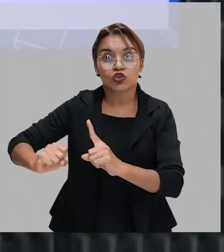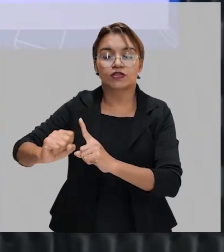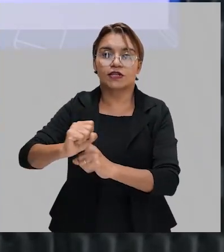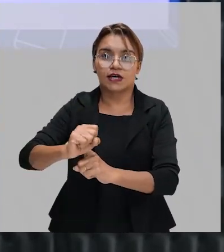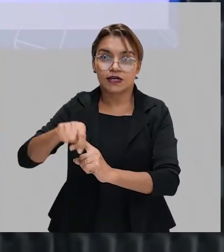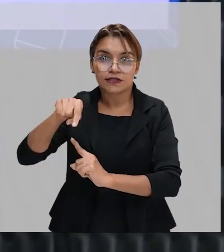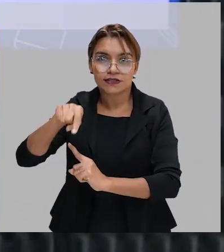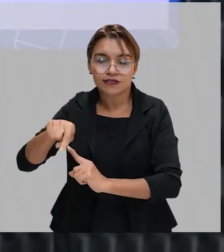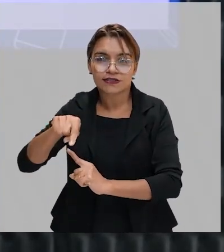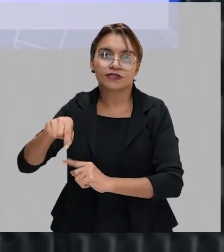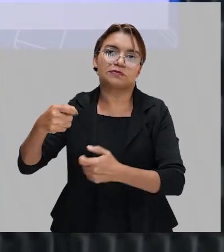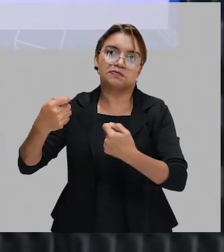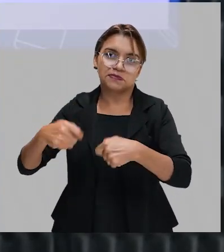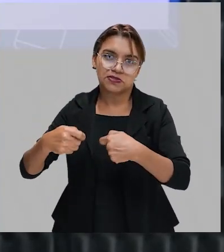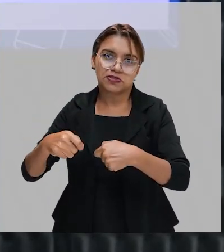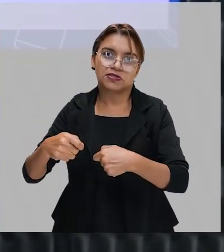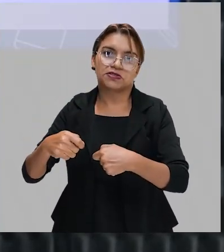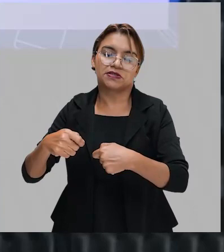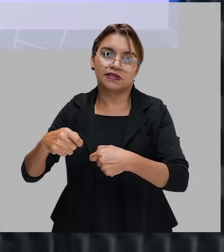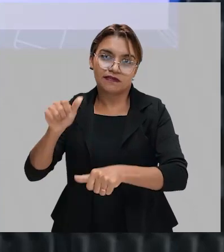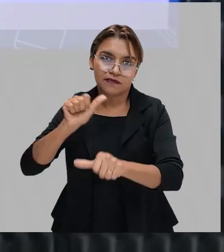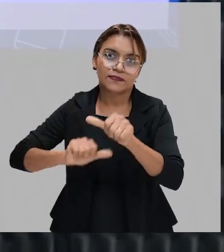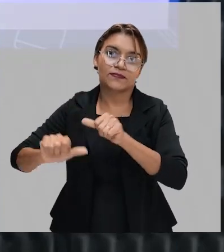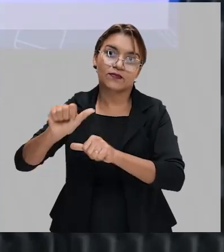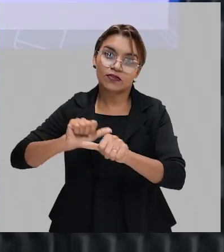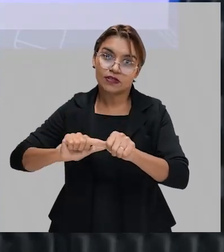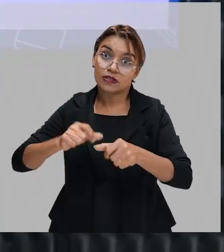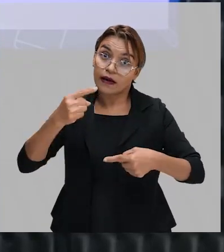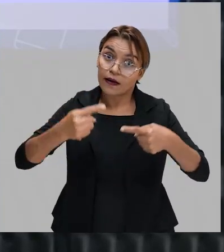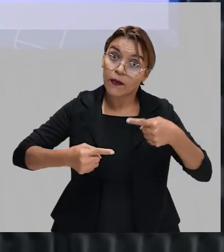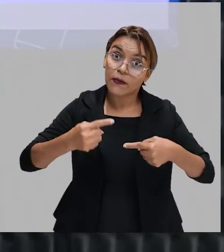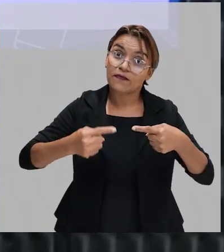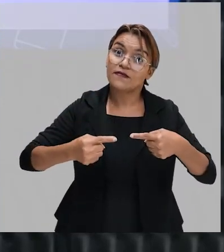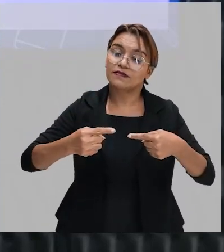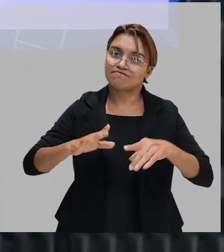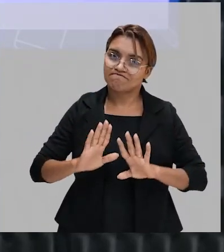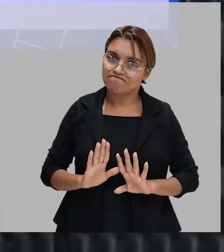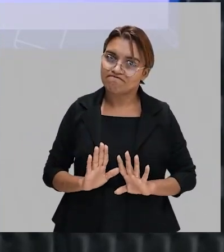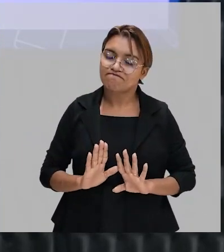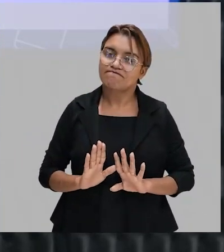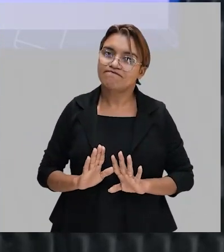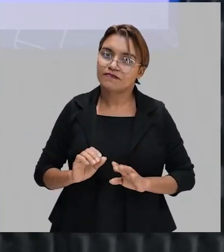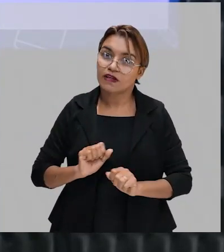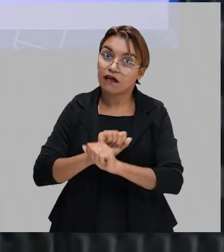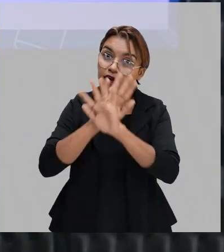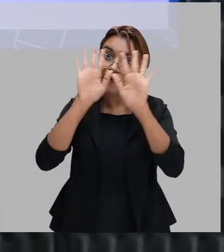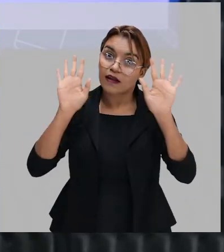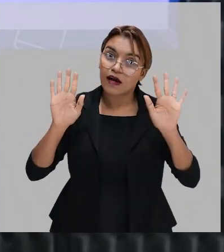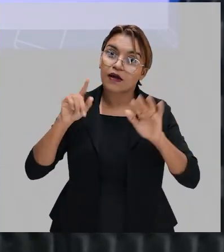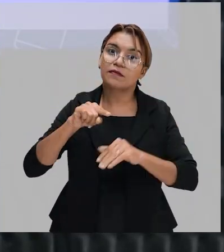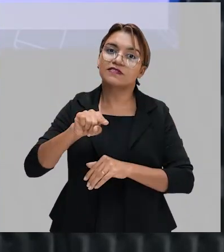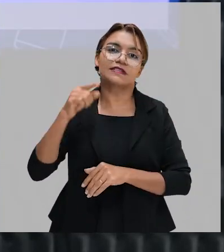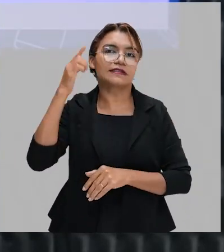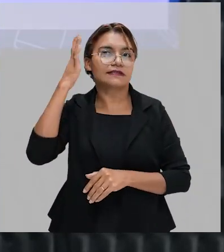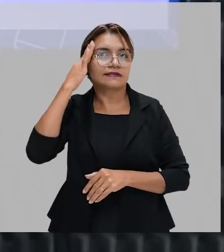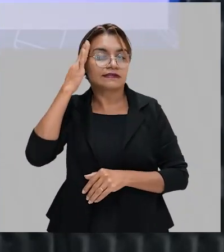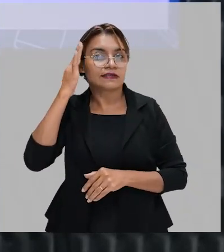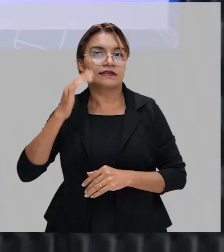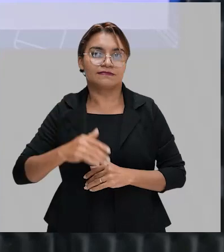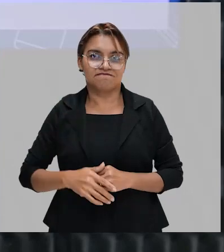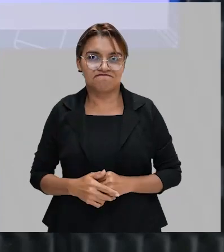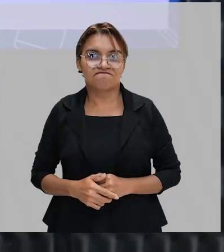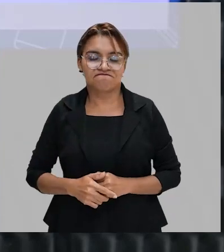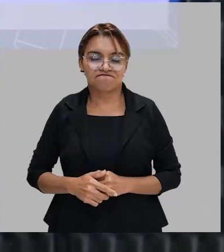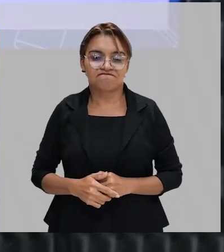necessidade de mudança. O conflito é esse, tá bom? Fique claro. Deixem claros aí, que fiquem